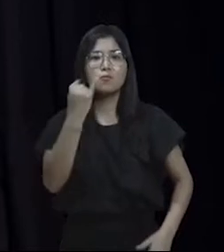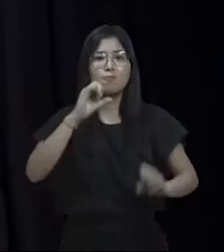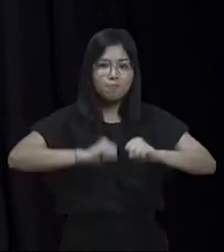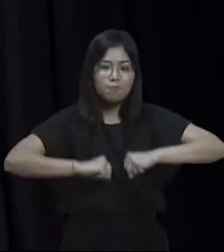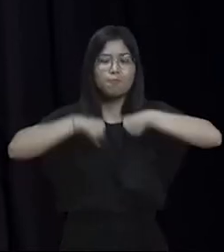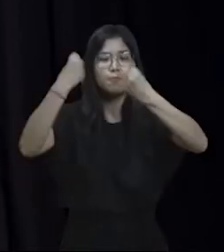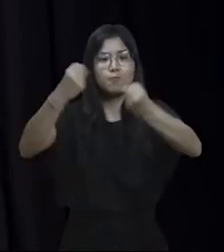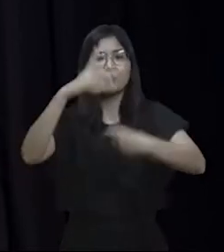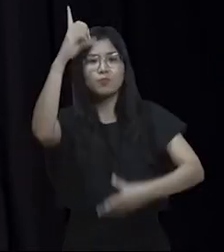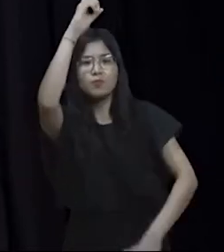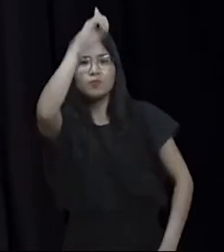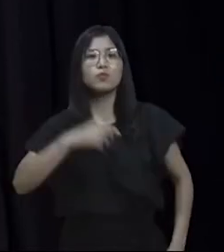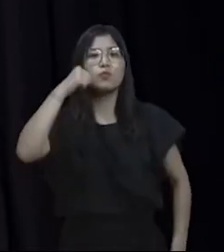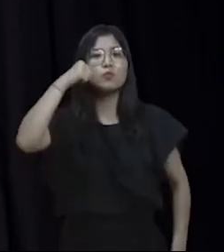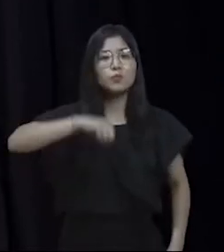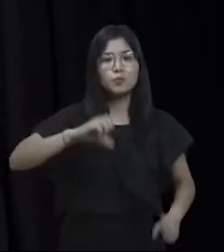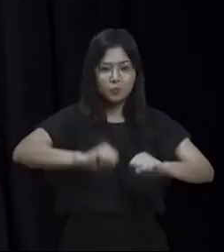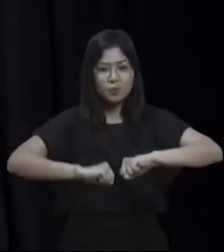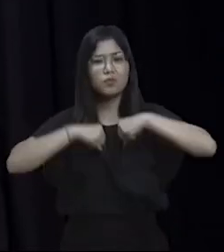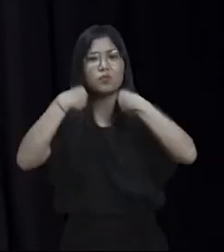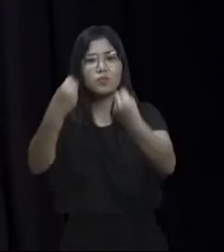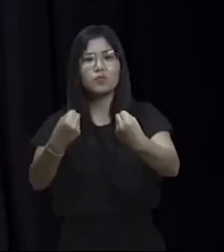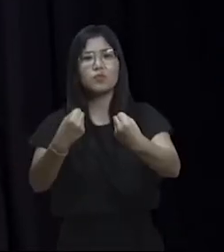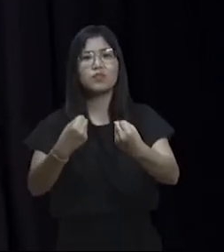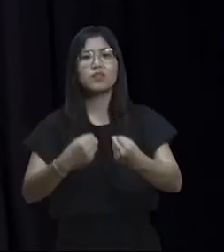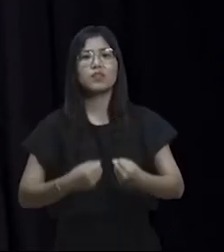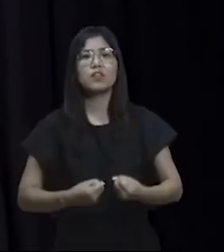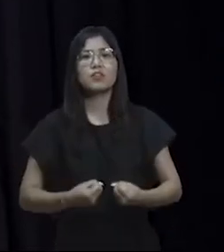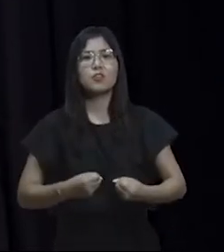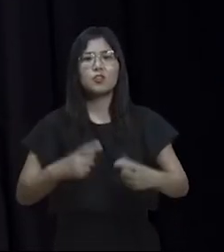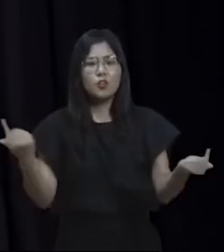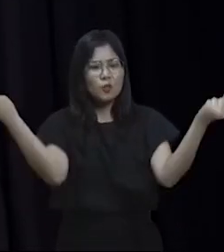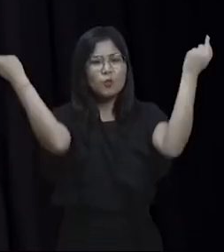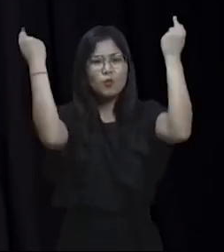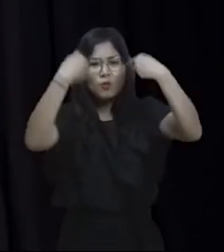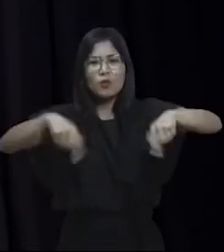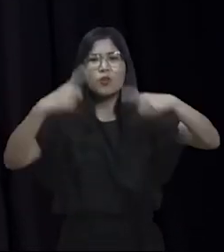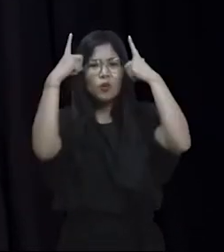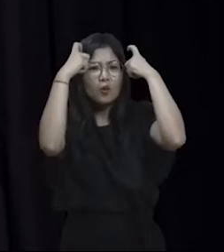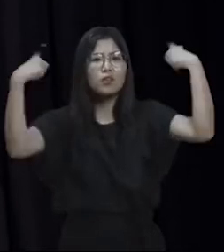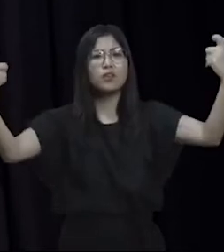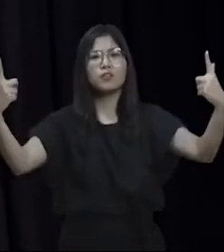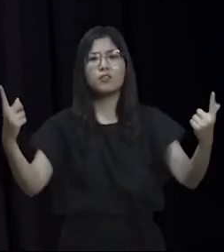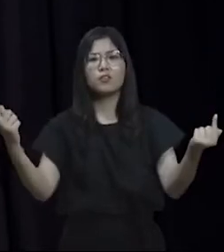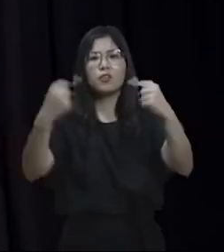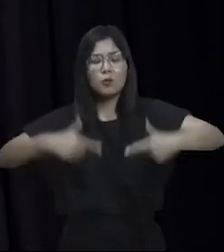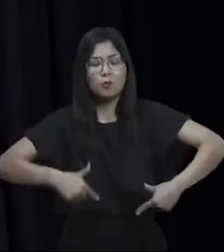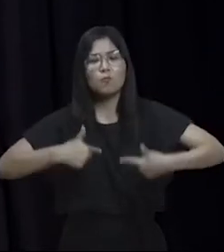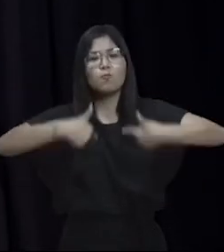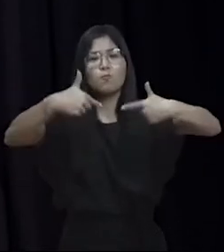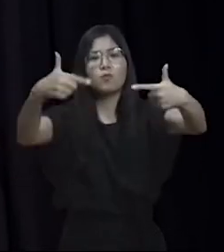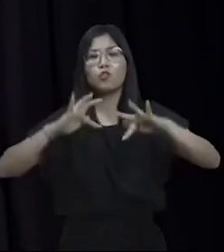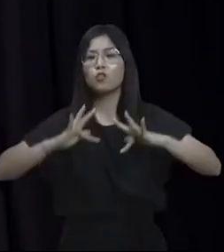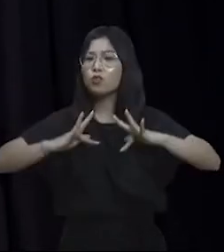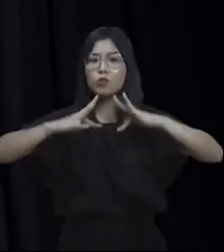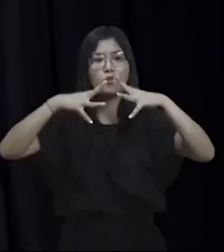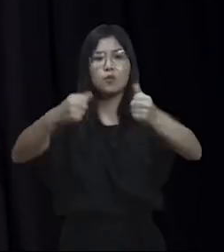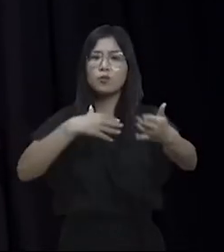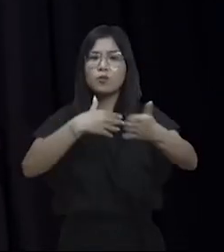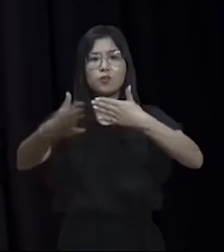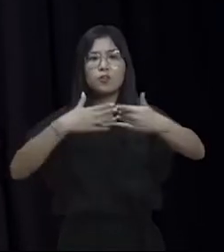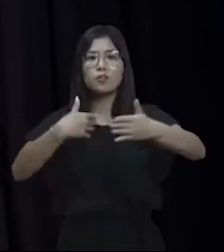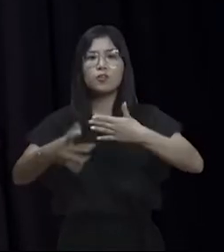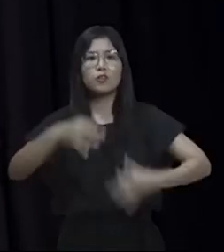direitos da mulher, a defesa no combate à violência contra a mulher e na luta contra toda e qualquer forma de